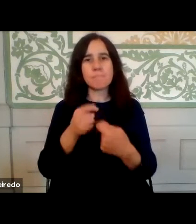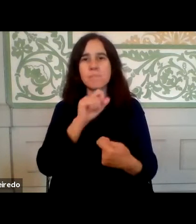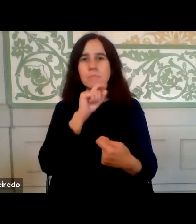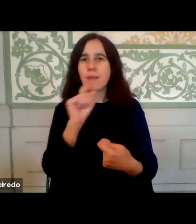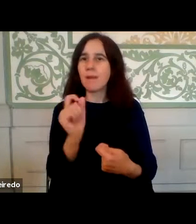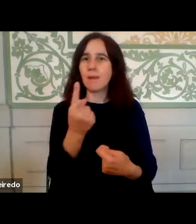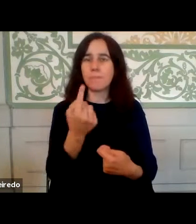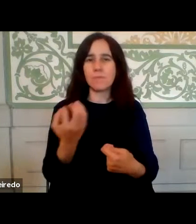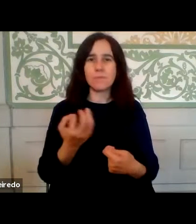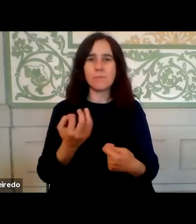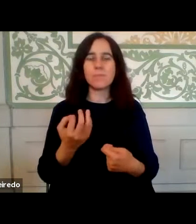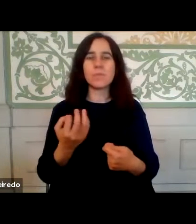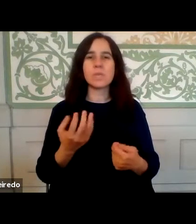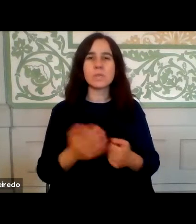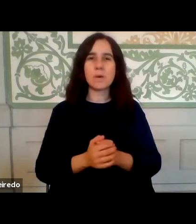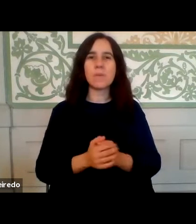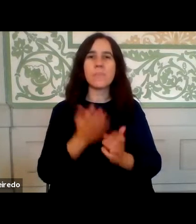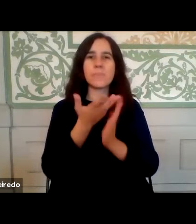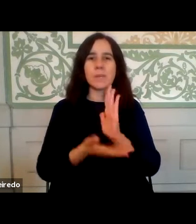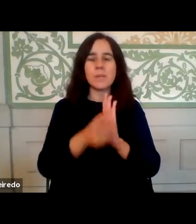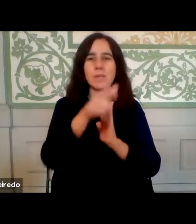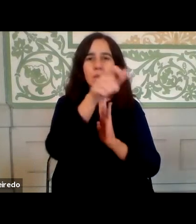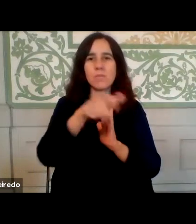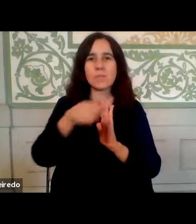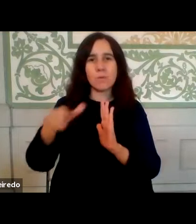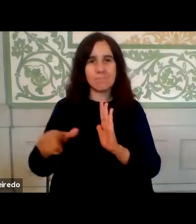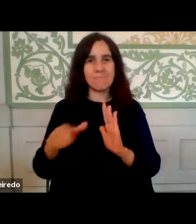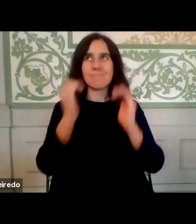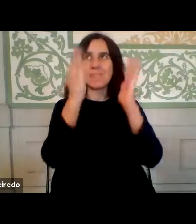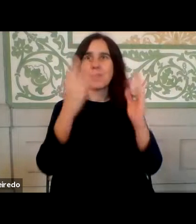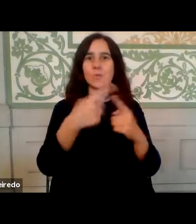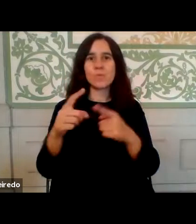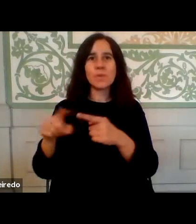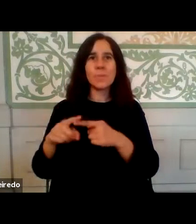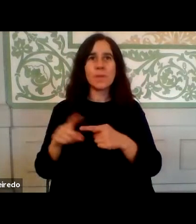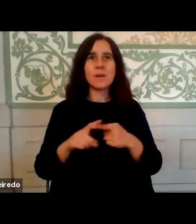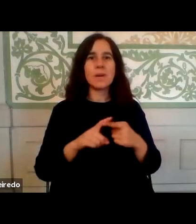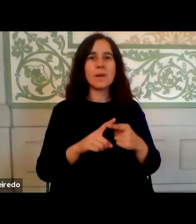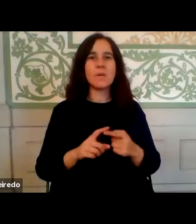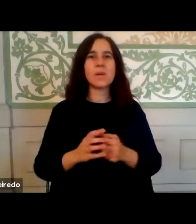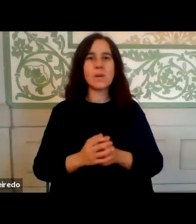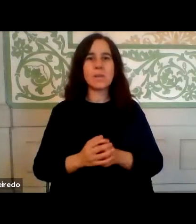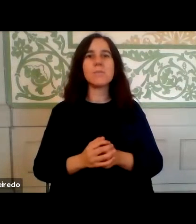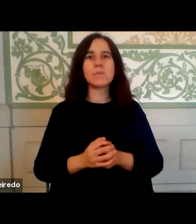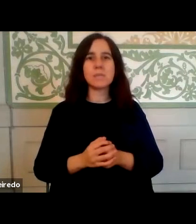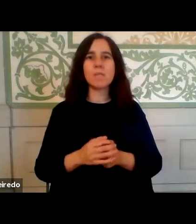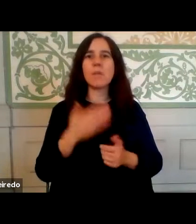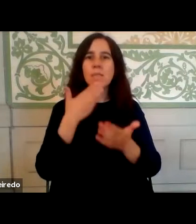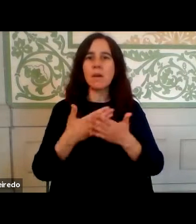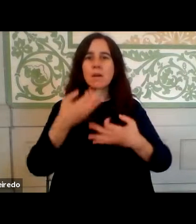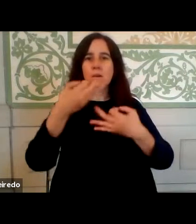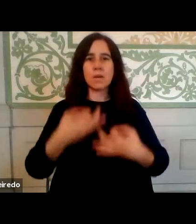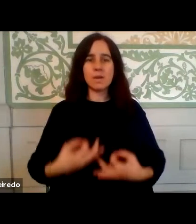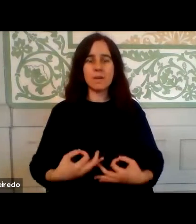rapidíssima de um conjunto de pessoas e identidades que se automobilizaram para, de forma multidisciplinar,